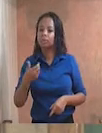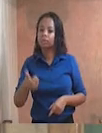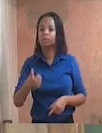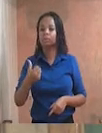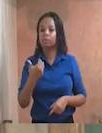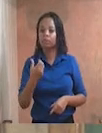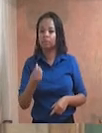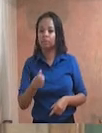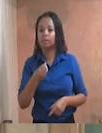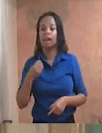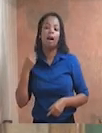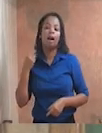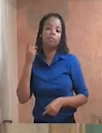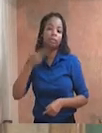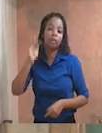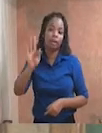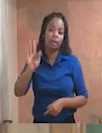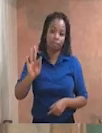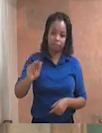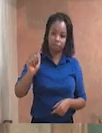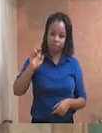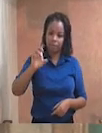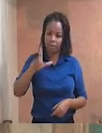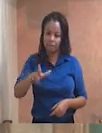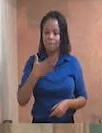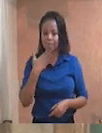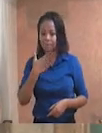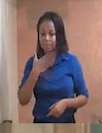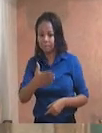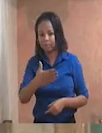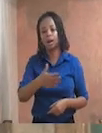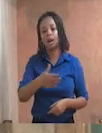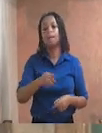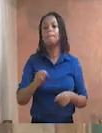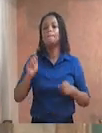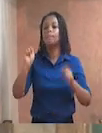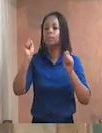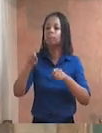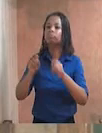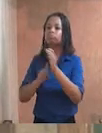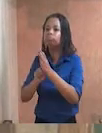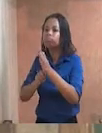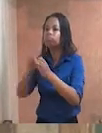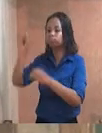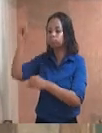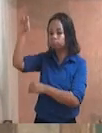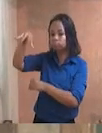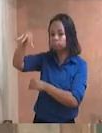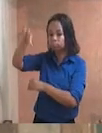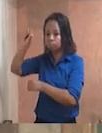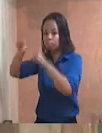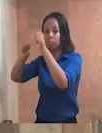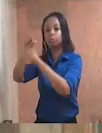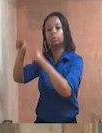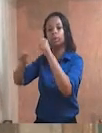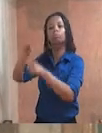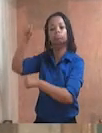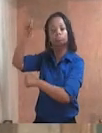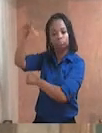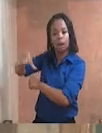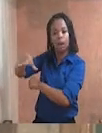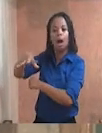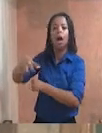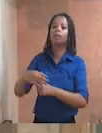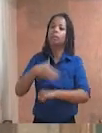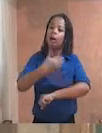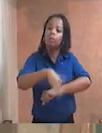solicitando ao excelentíssimo senhor prefeito a revisão da iluminação pública, com troca das lâmpadas queimadas, ao longo da rua Júlio Bara,